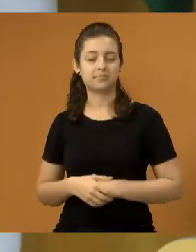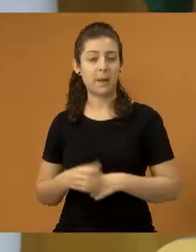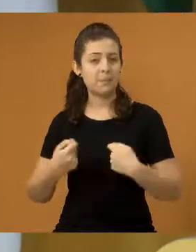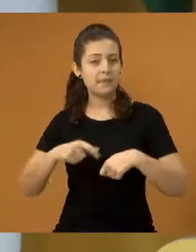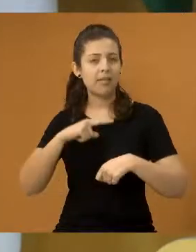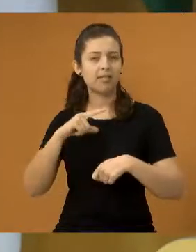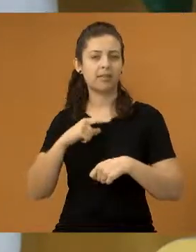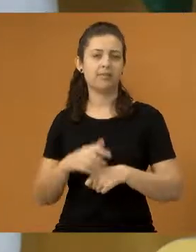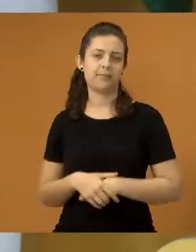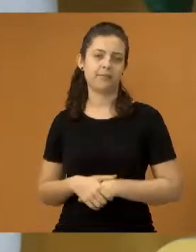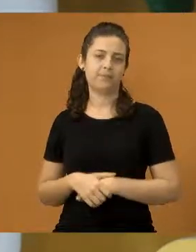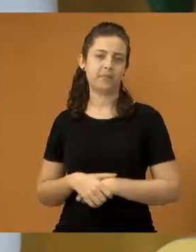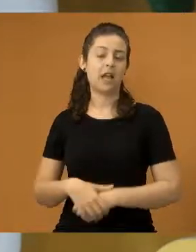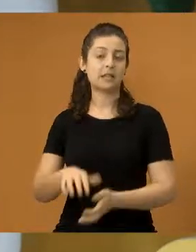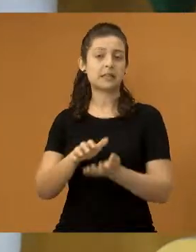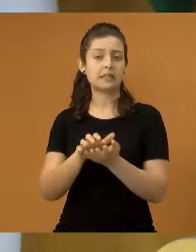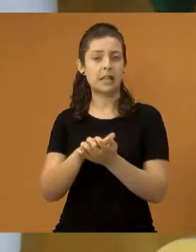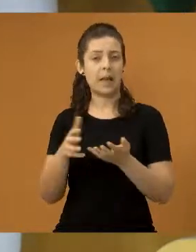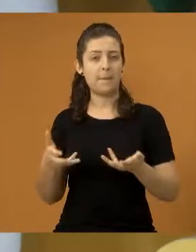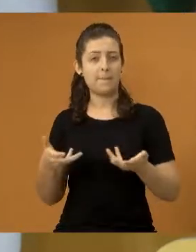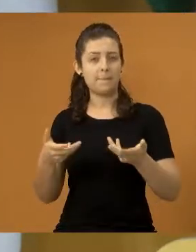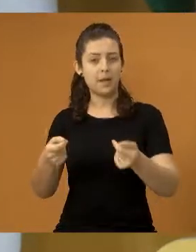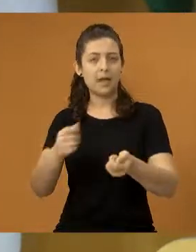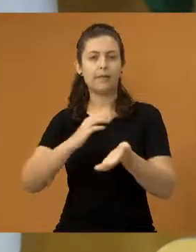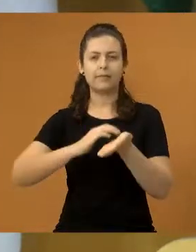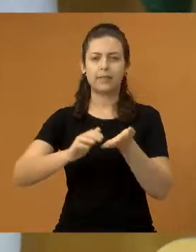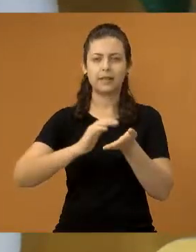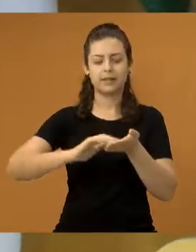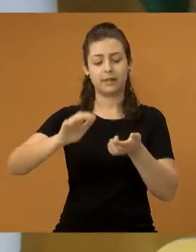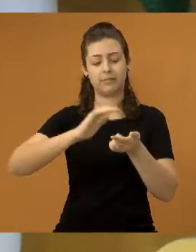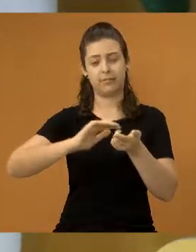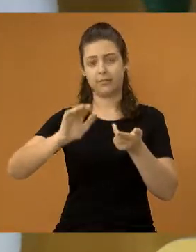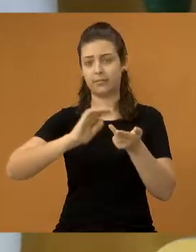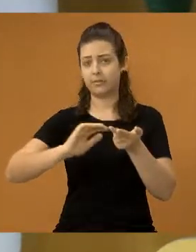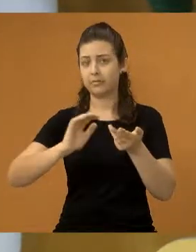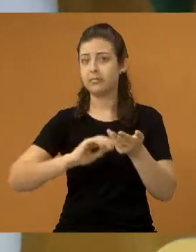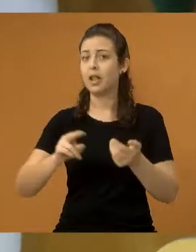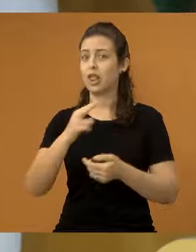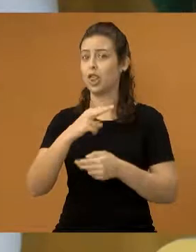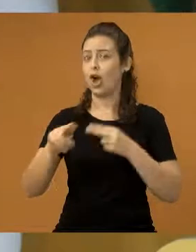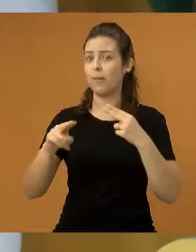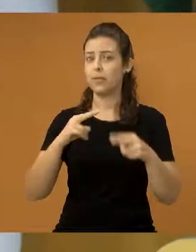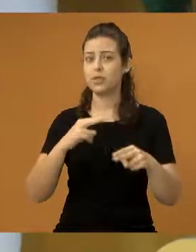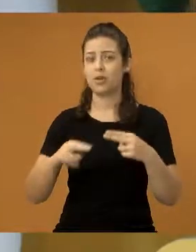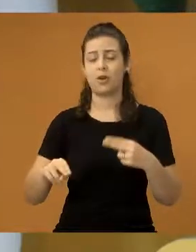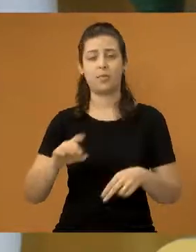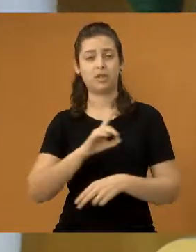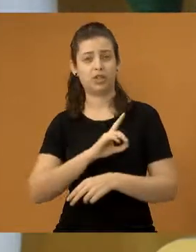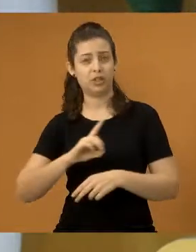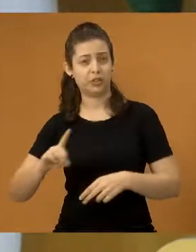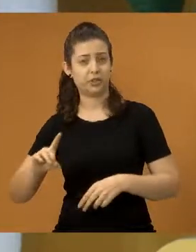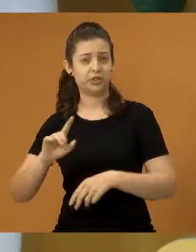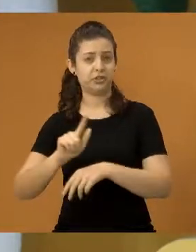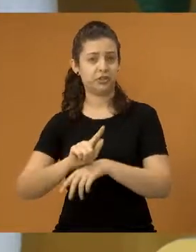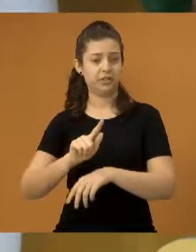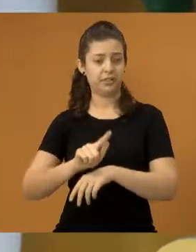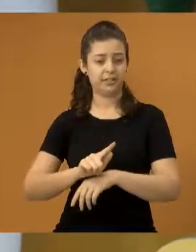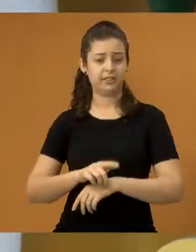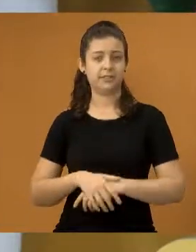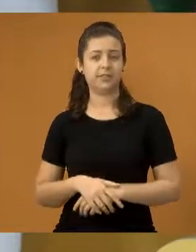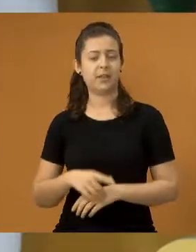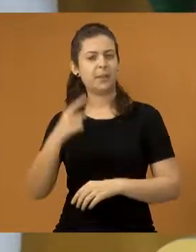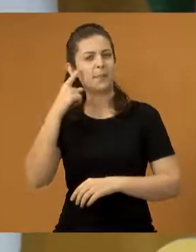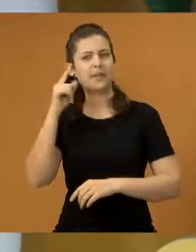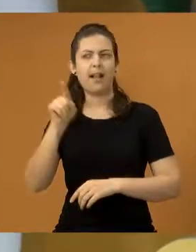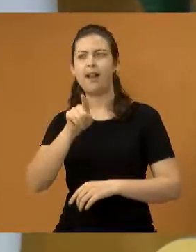Está na hora de vários secretários. Eu vou começar a citar nome daqui a pouco. Secretário, diretor, gerente. Está